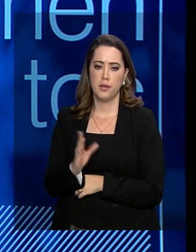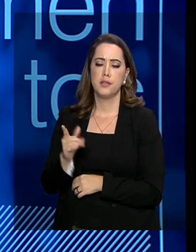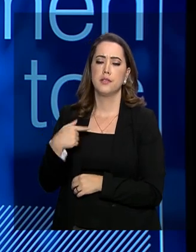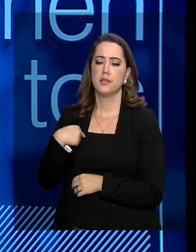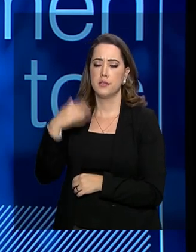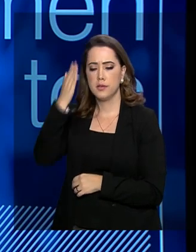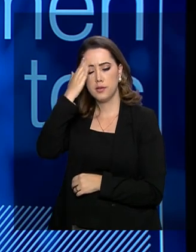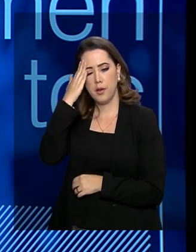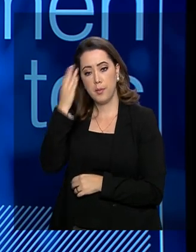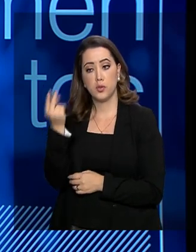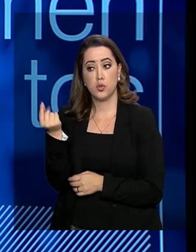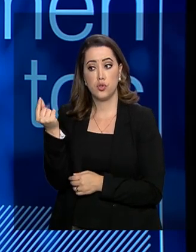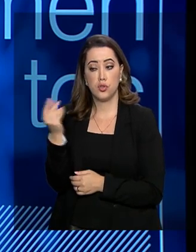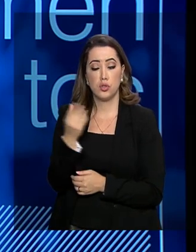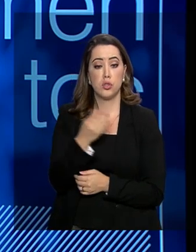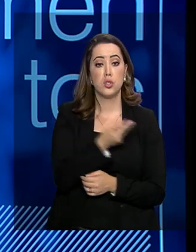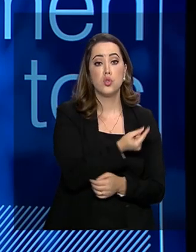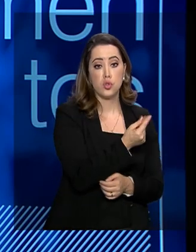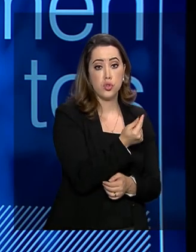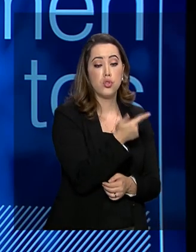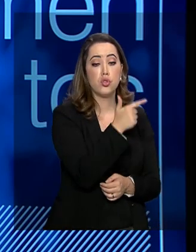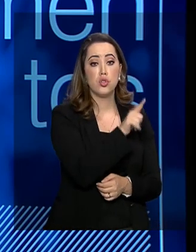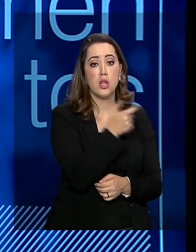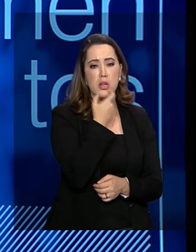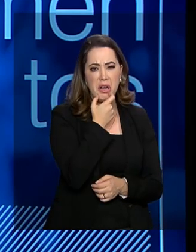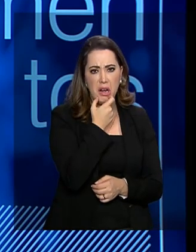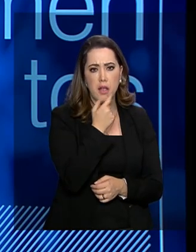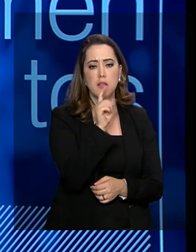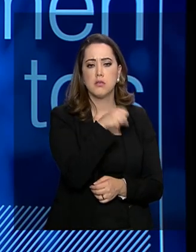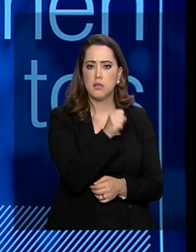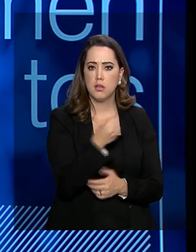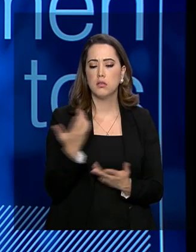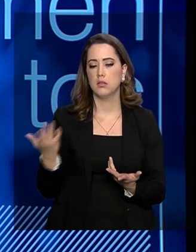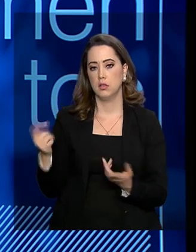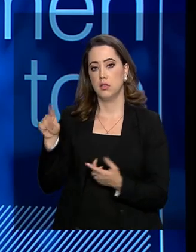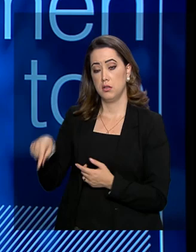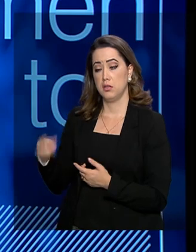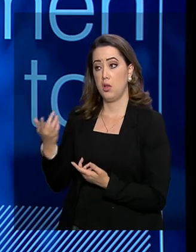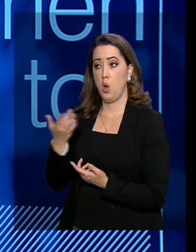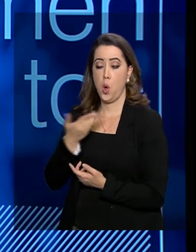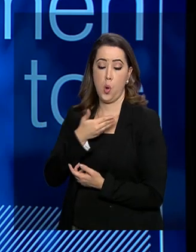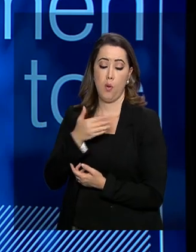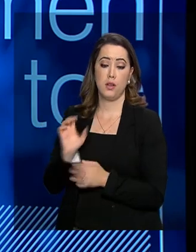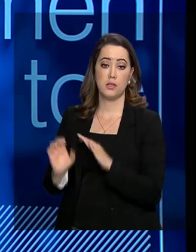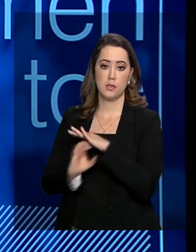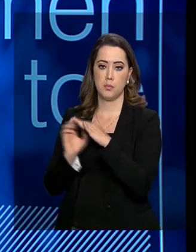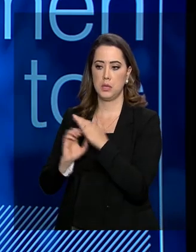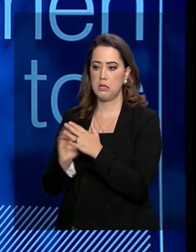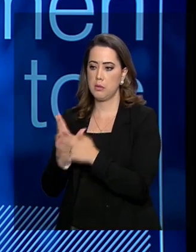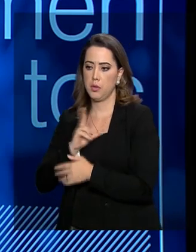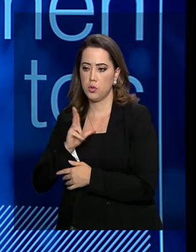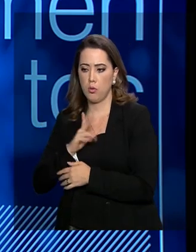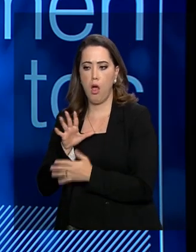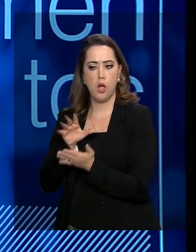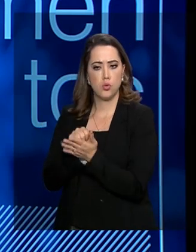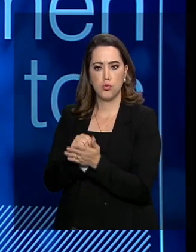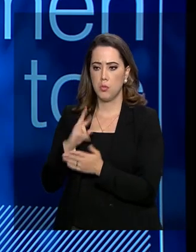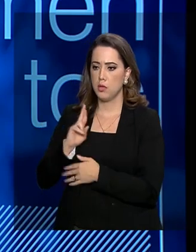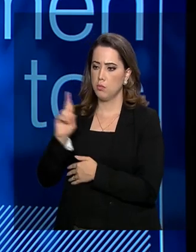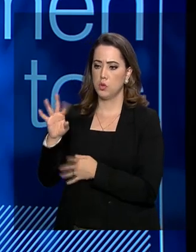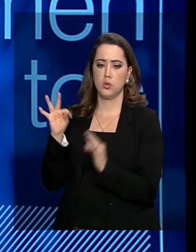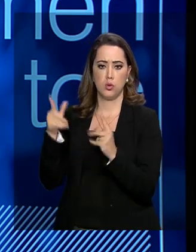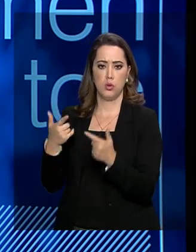investimentos ingleses, e a autorização ela permite que o investidor privado assuma o risco integral e tenha a